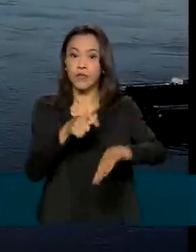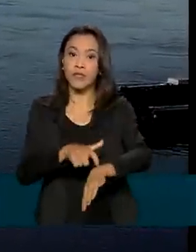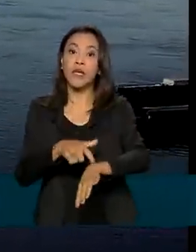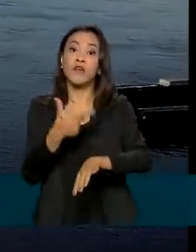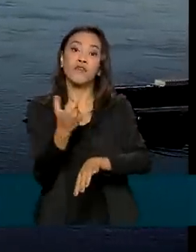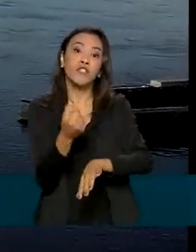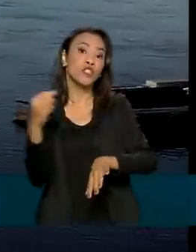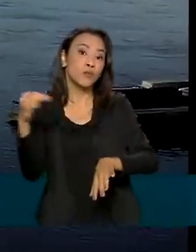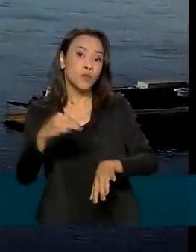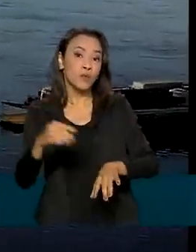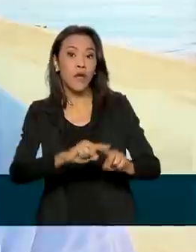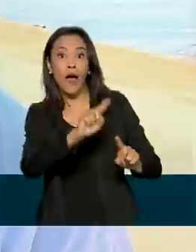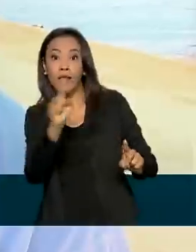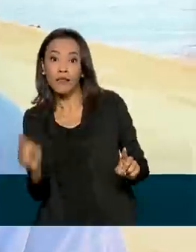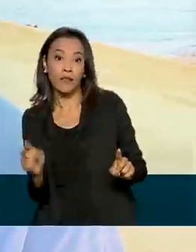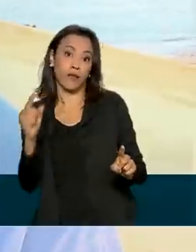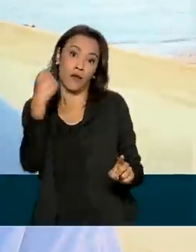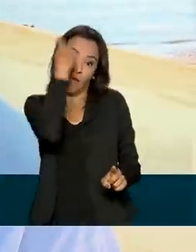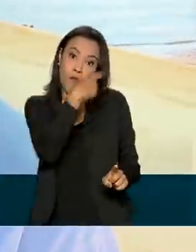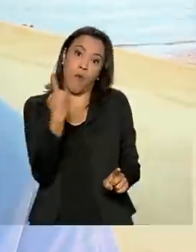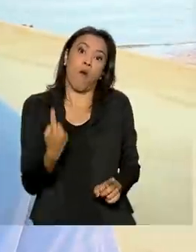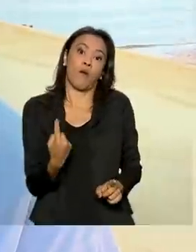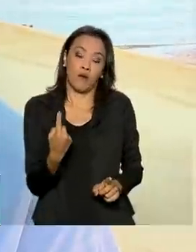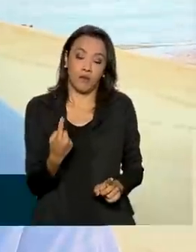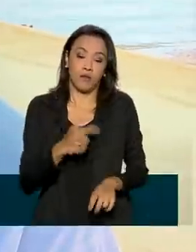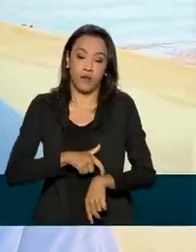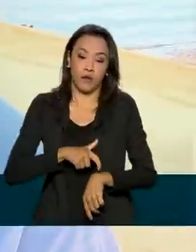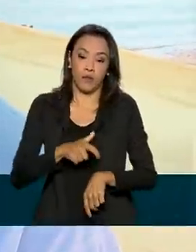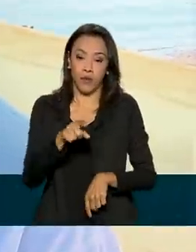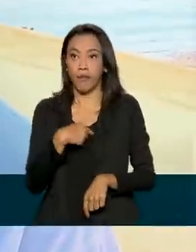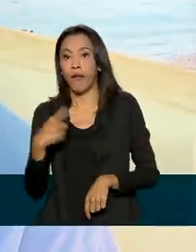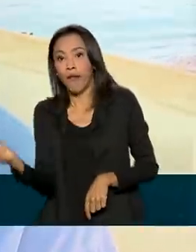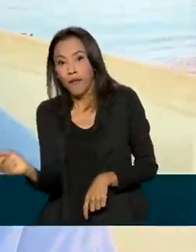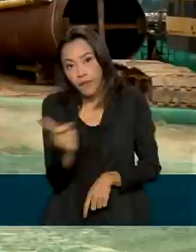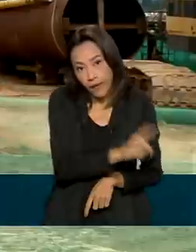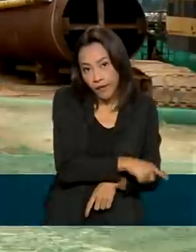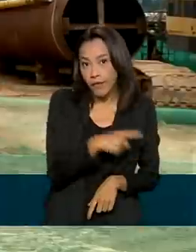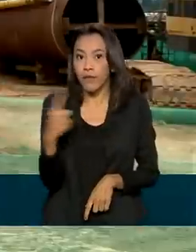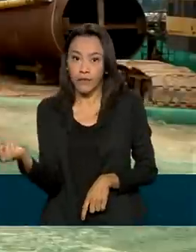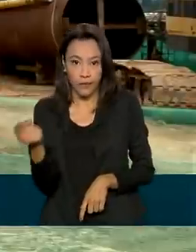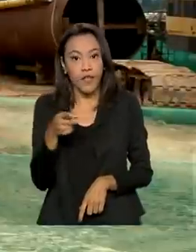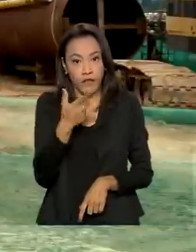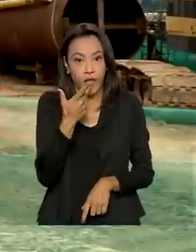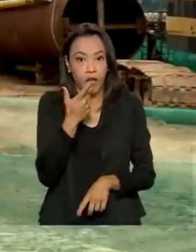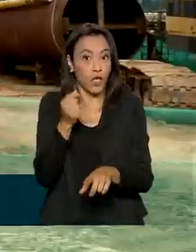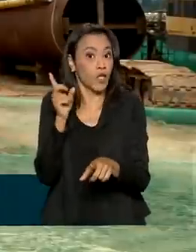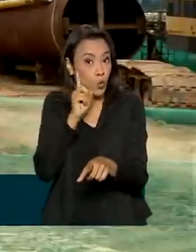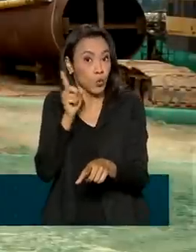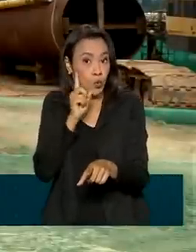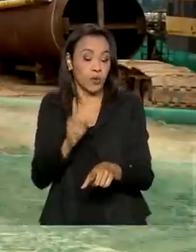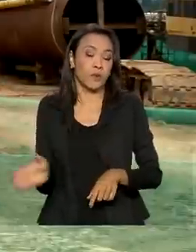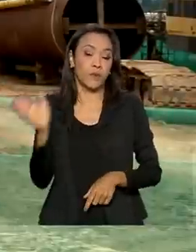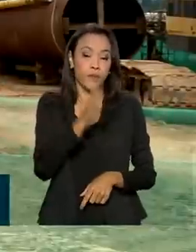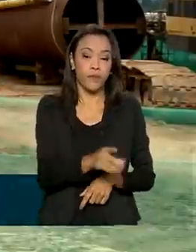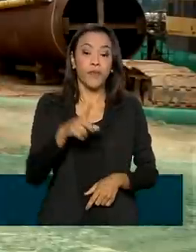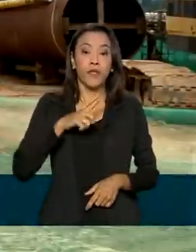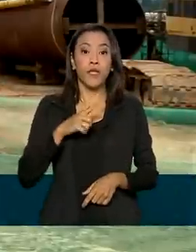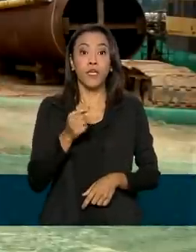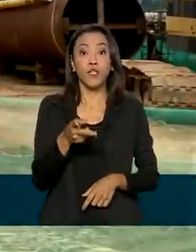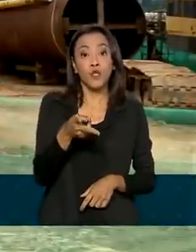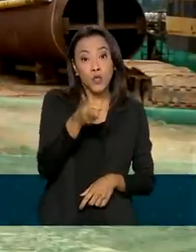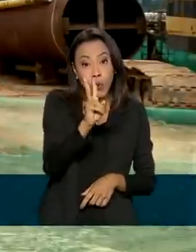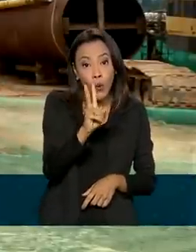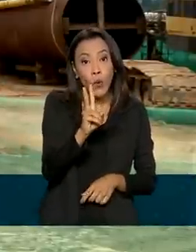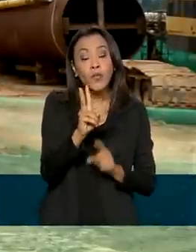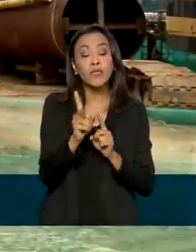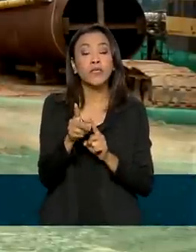20 minutos a uma hora. O dia inteiro, tem para lá e para cá, para lá e para cá, todo dia. A ponte Xambioá tem quase 2 quilômetros de